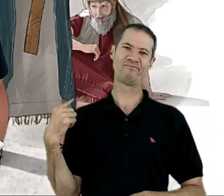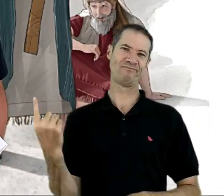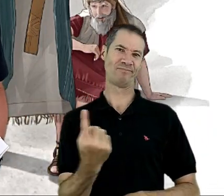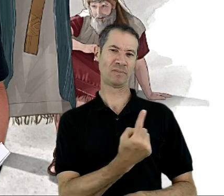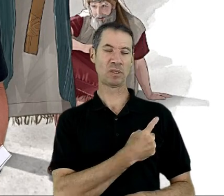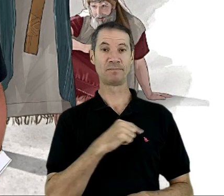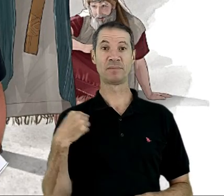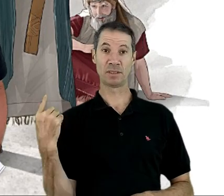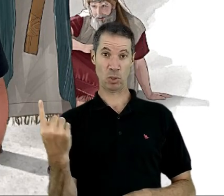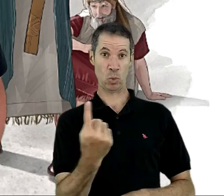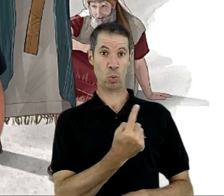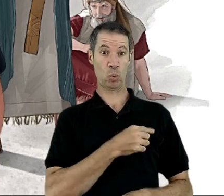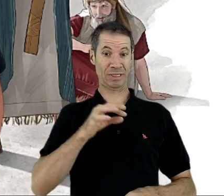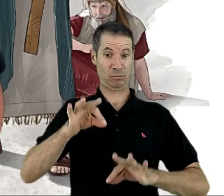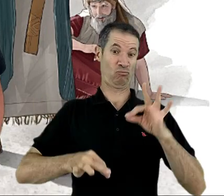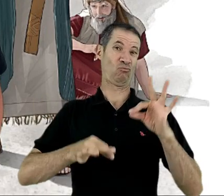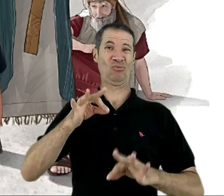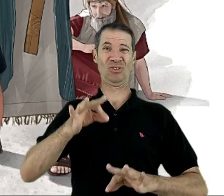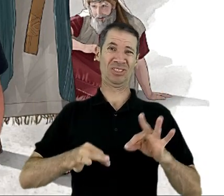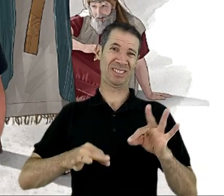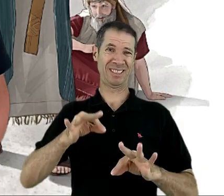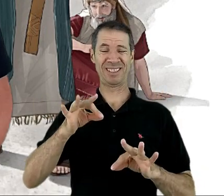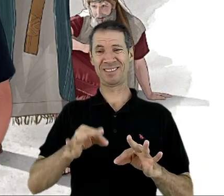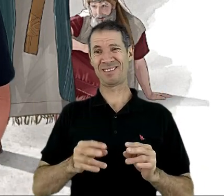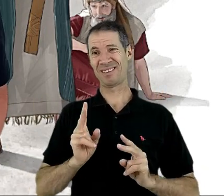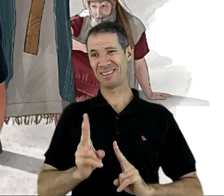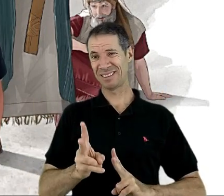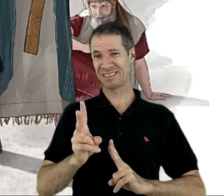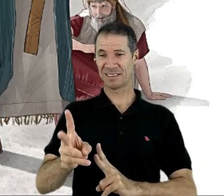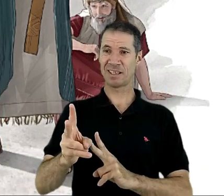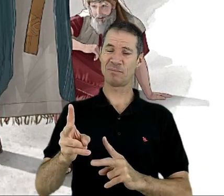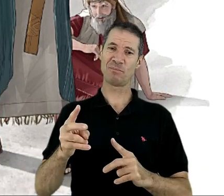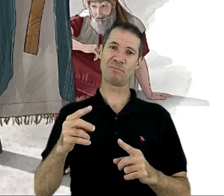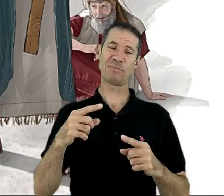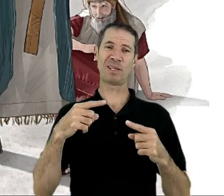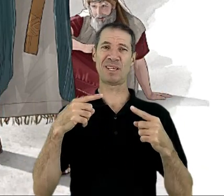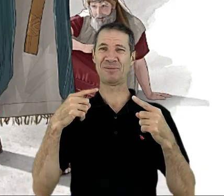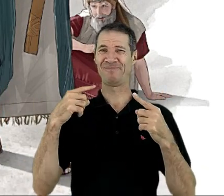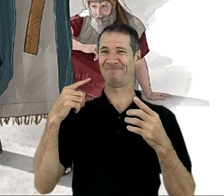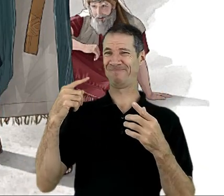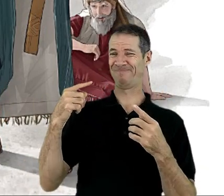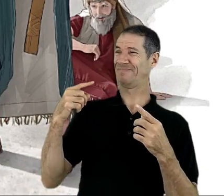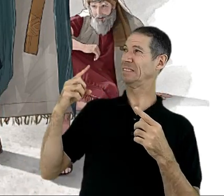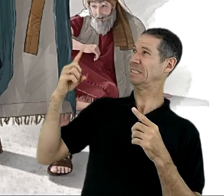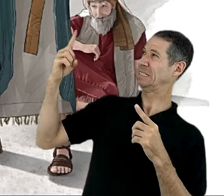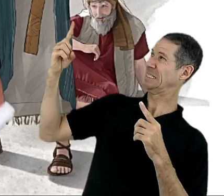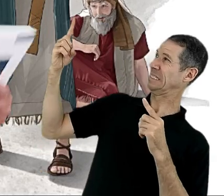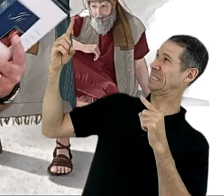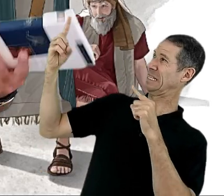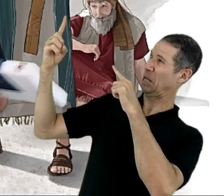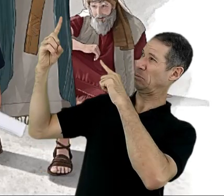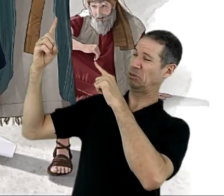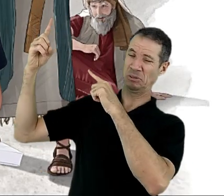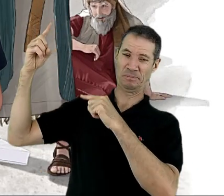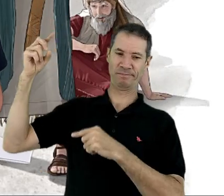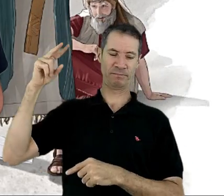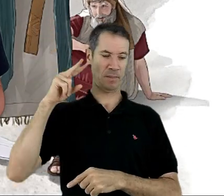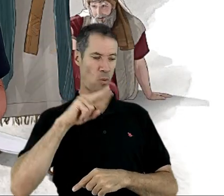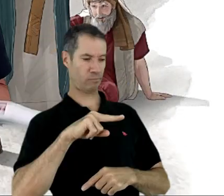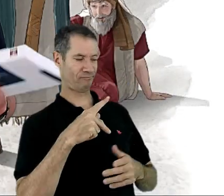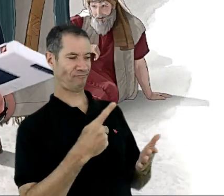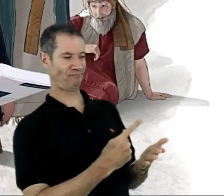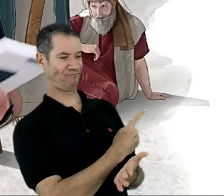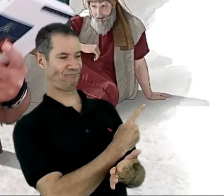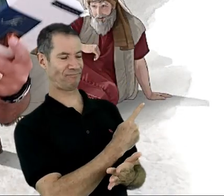justiça e perfeição são sempre questionáveis diante de Deus. Jó, ele mesmo diz